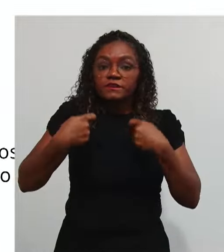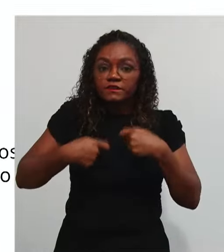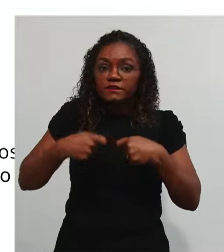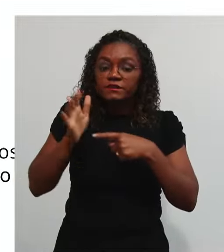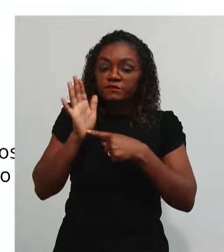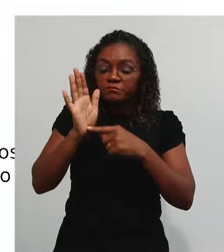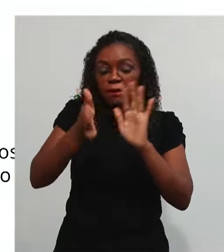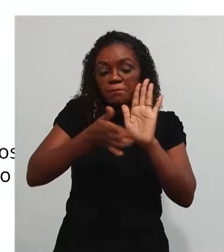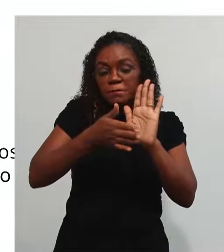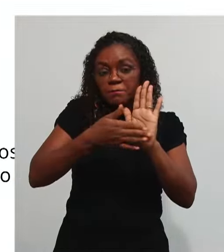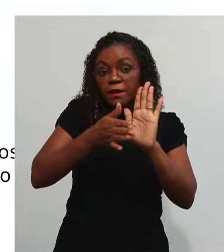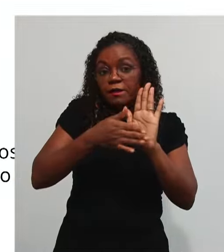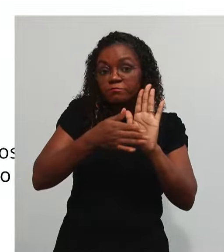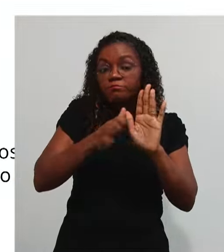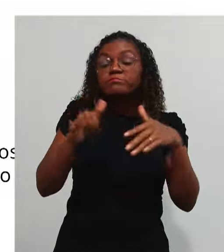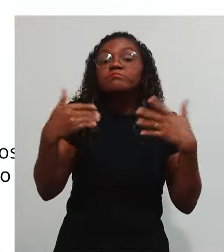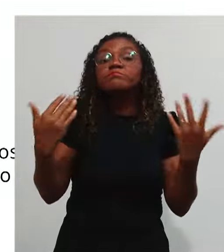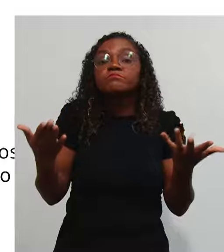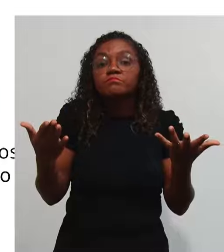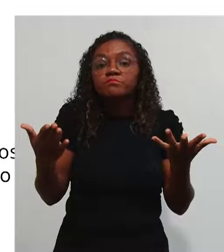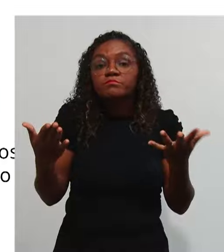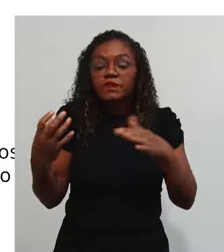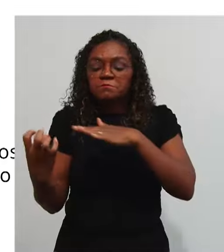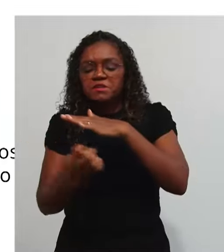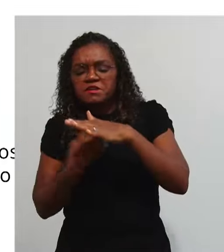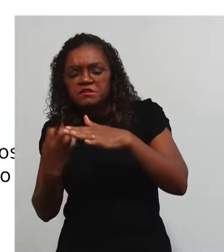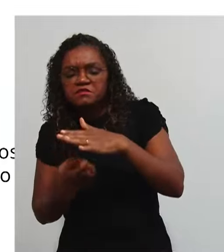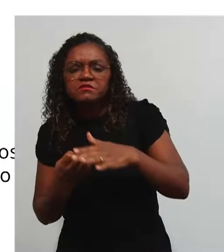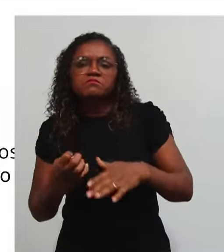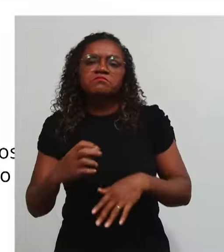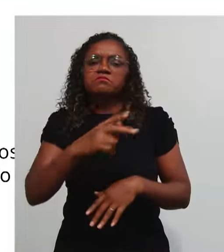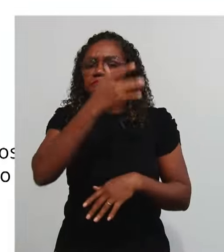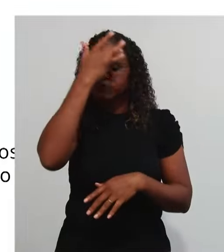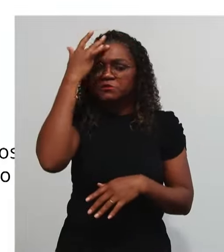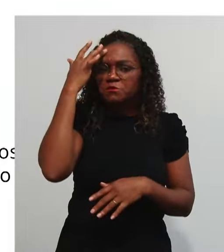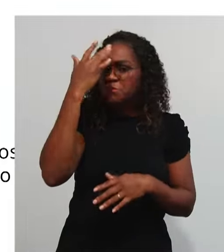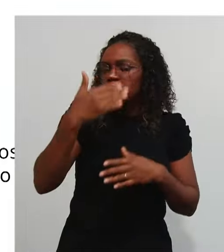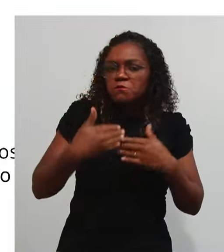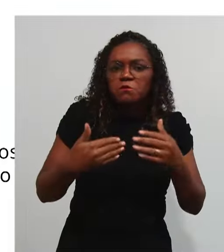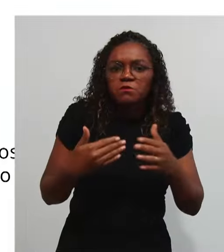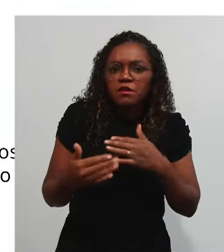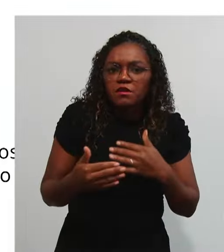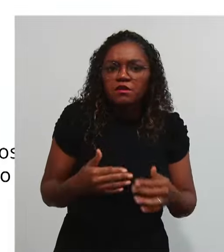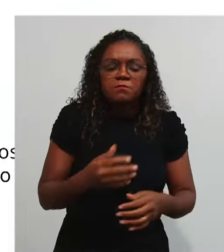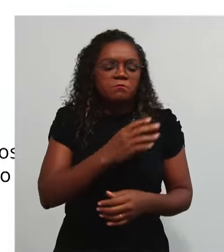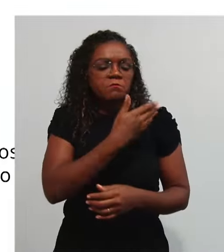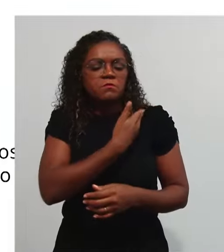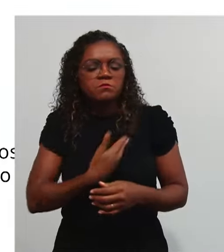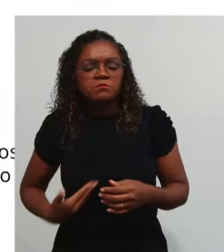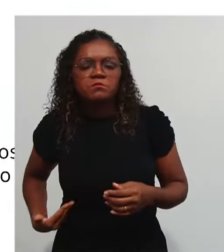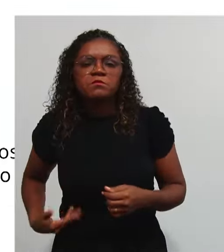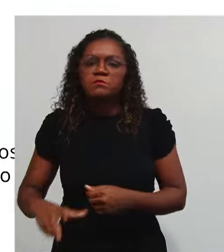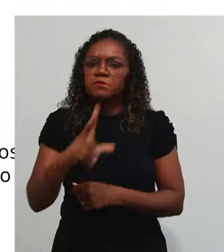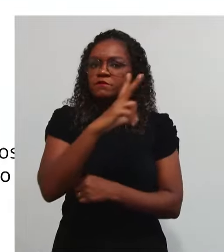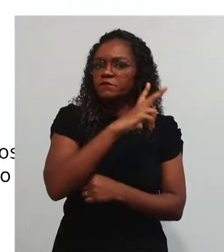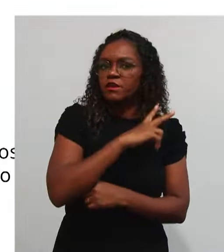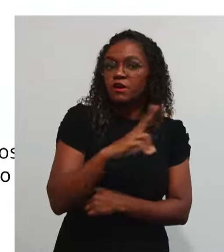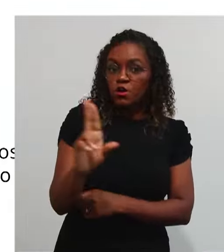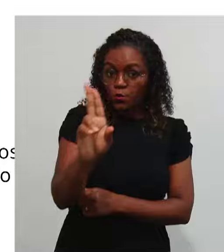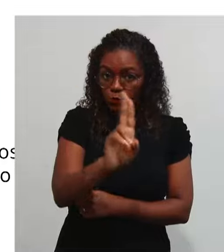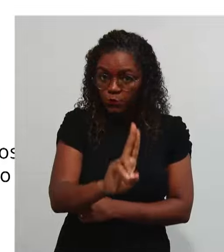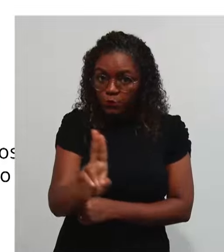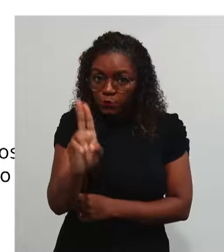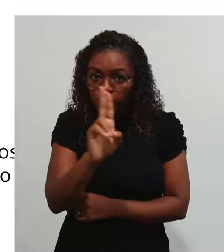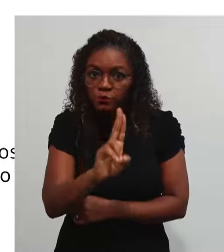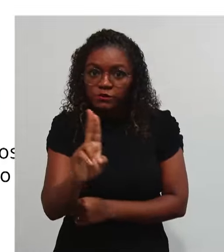pessoa Física Ou jurídica Pública Ou privada Que Utilize